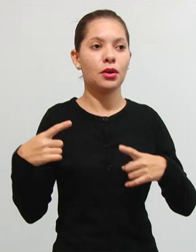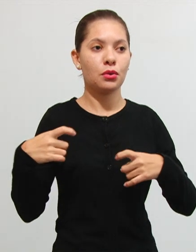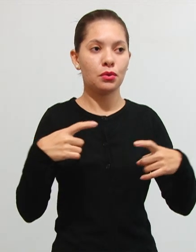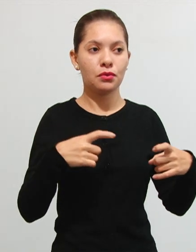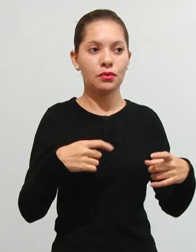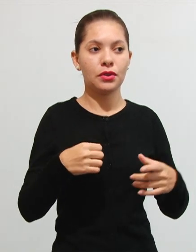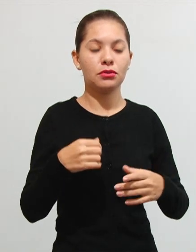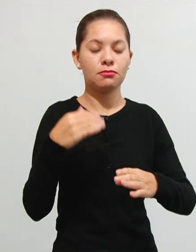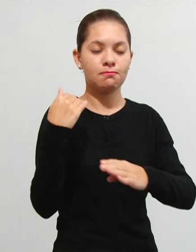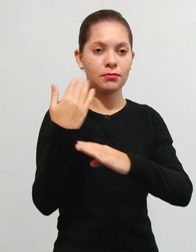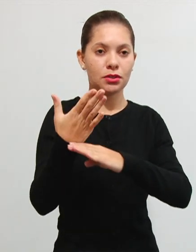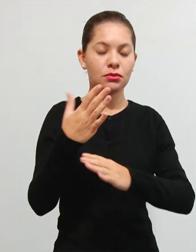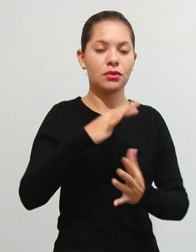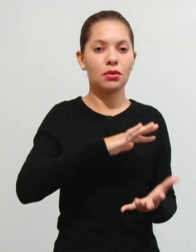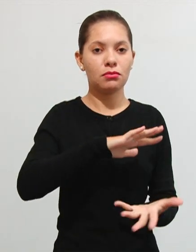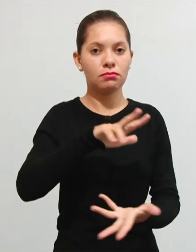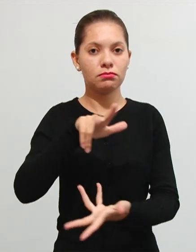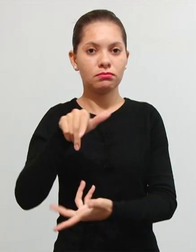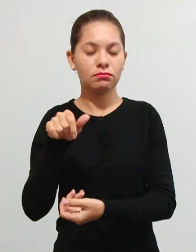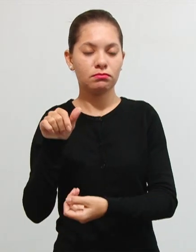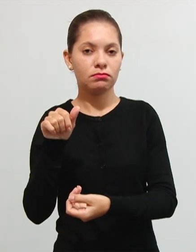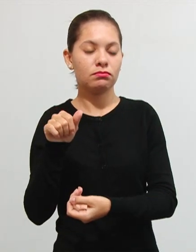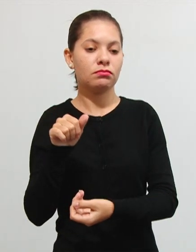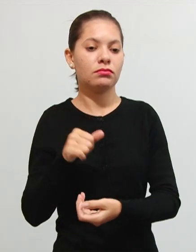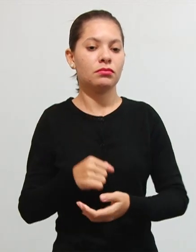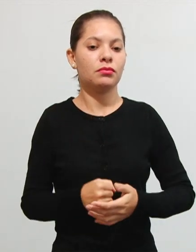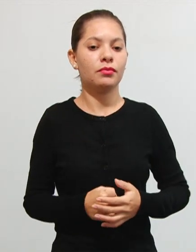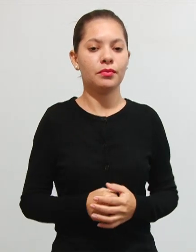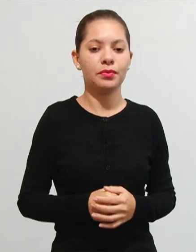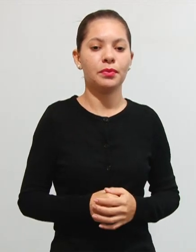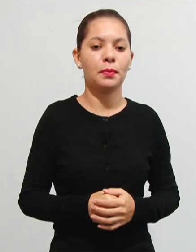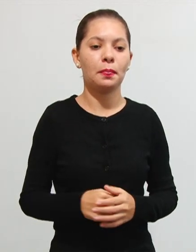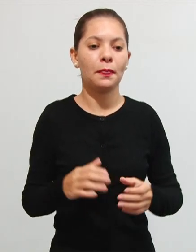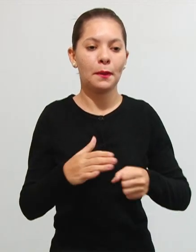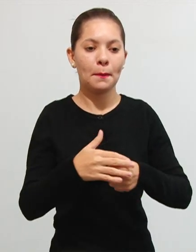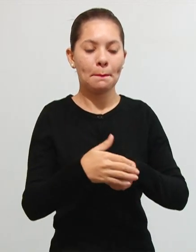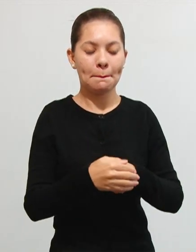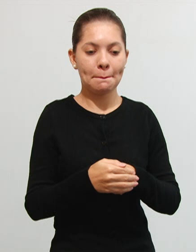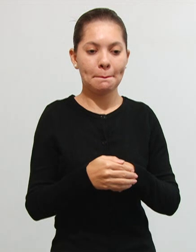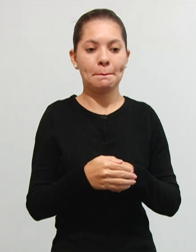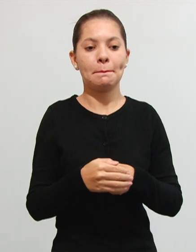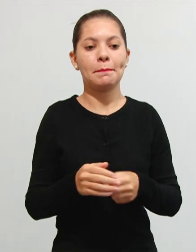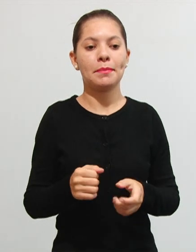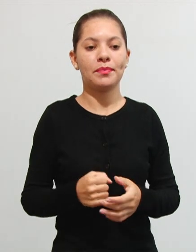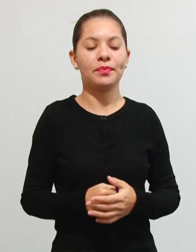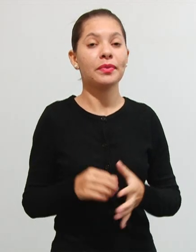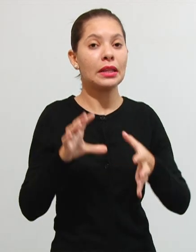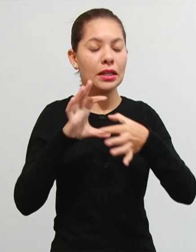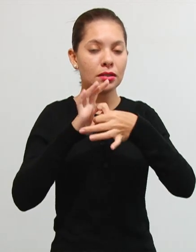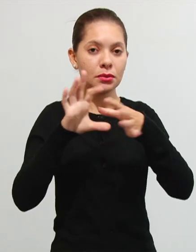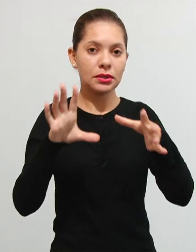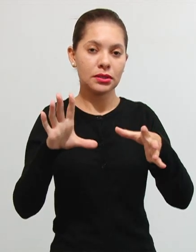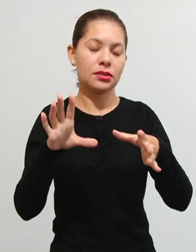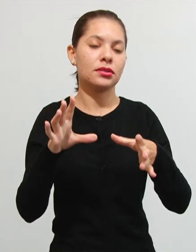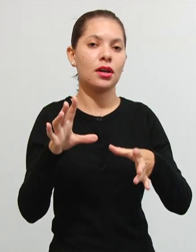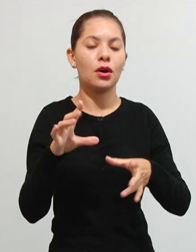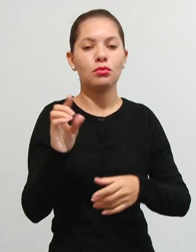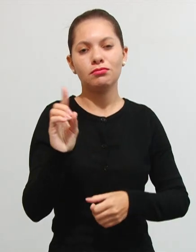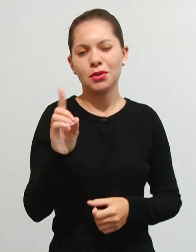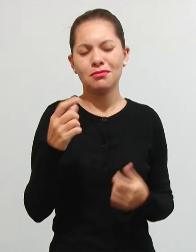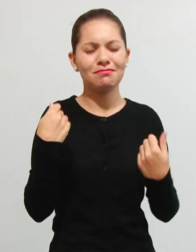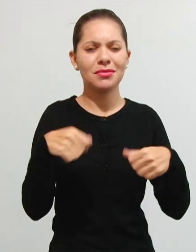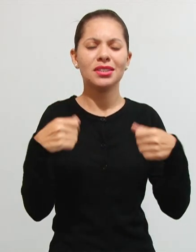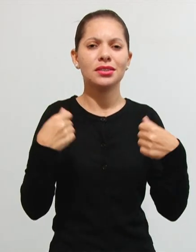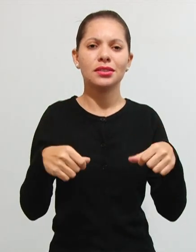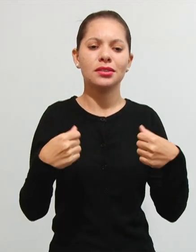internacional tendo a União a nossa primeira fonte de proteção, tá? para essa autorização não será necessário